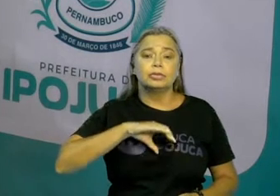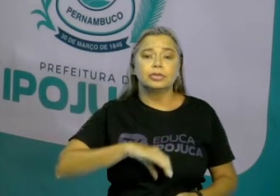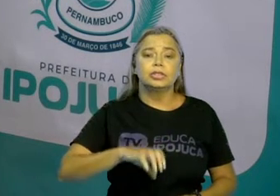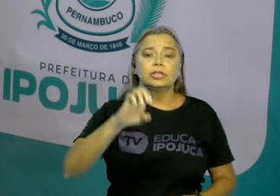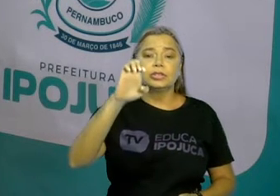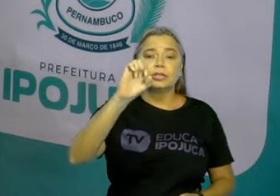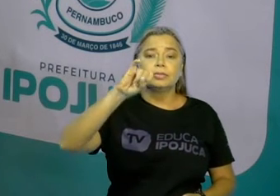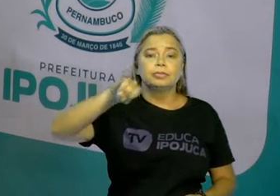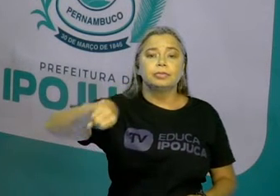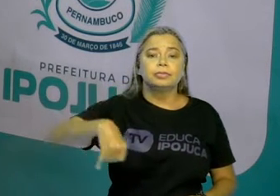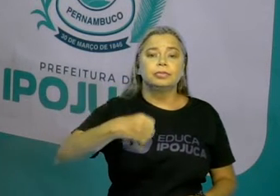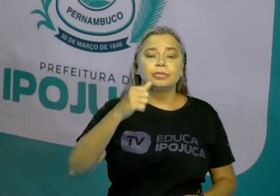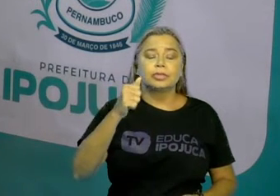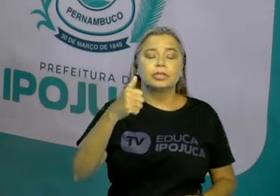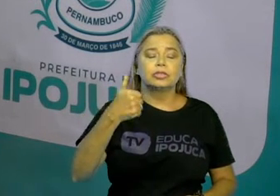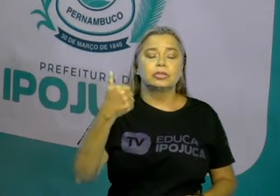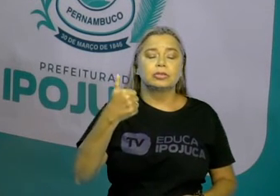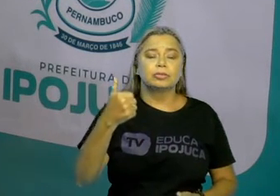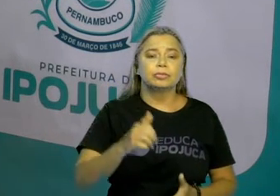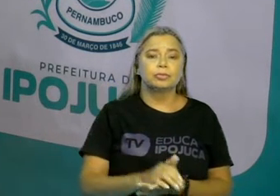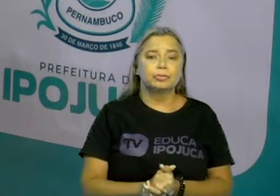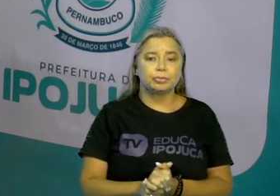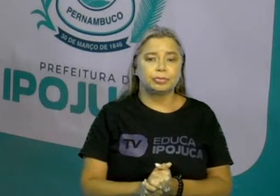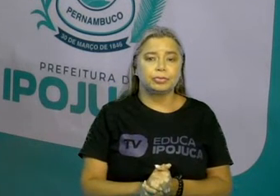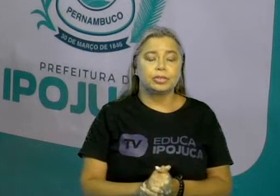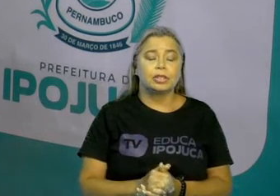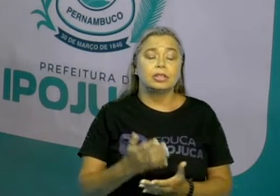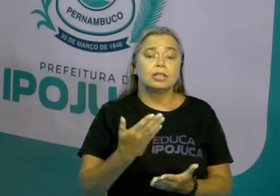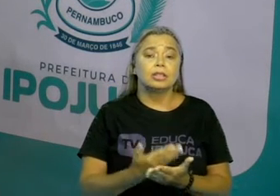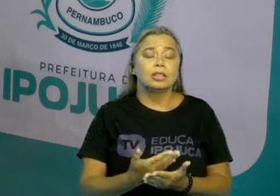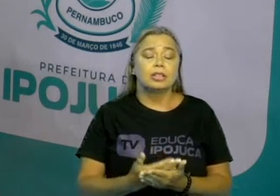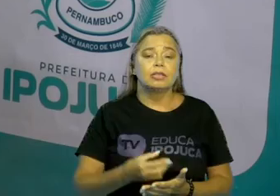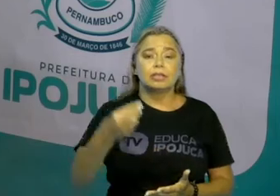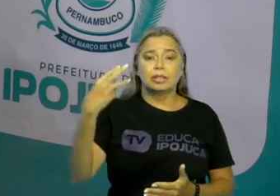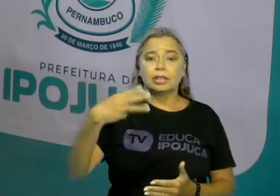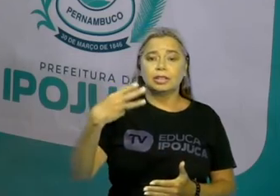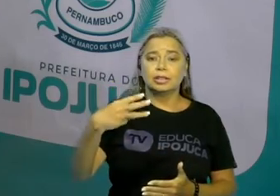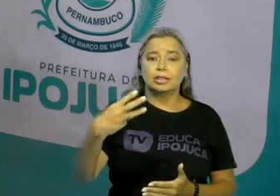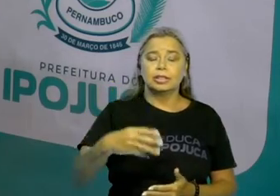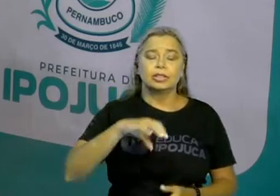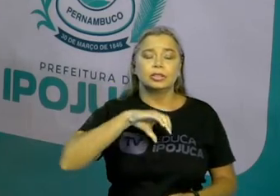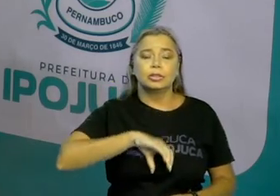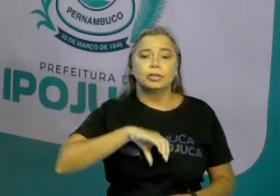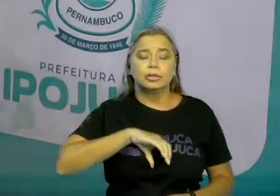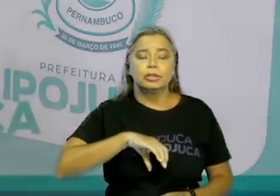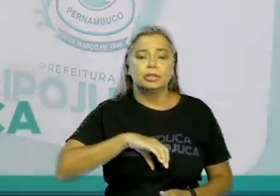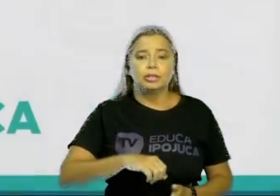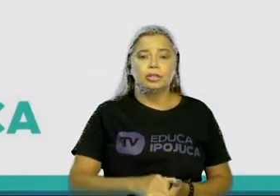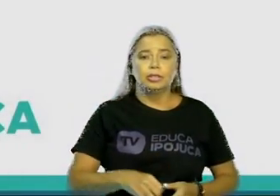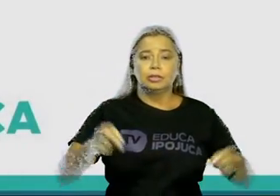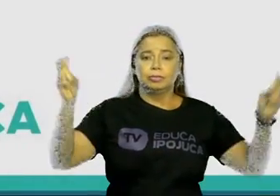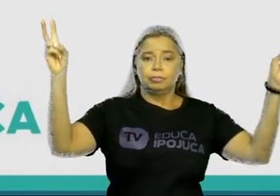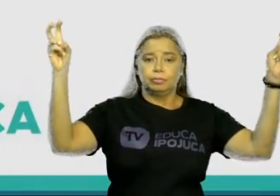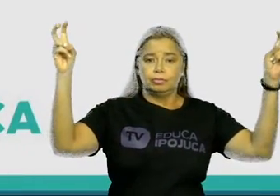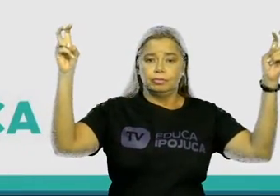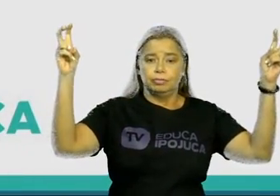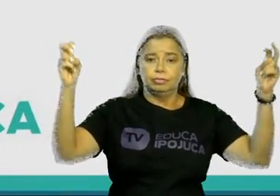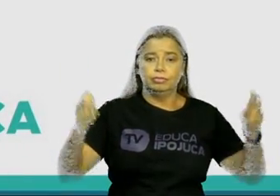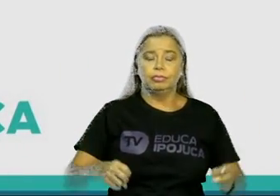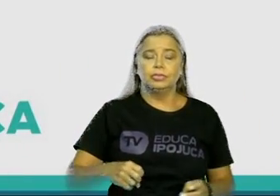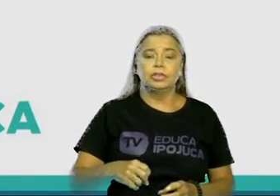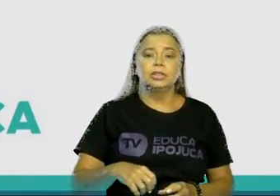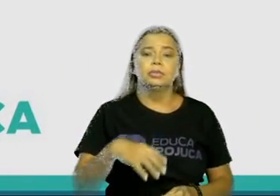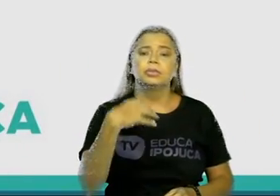de jovens e adultos, fase 1. É a aula 3 de língua portuguesa com o tema sons das